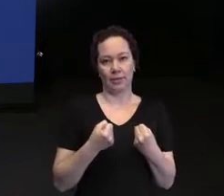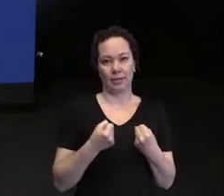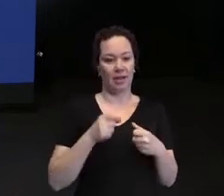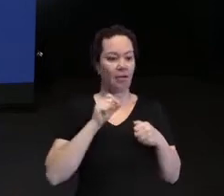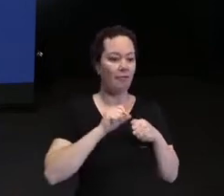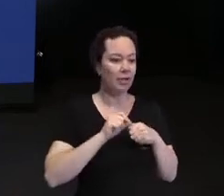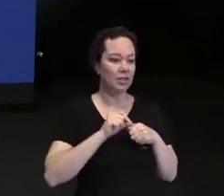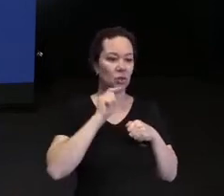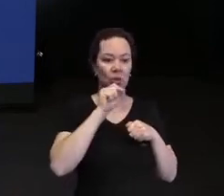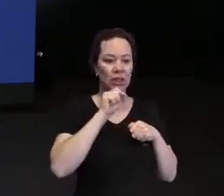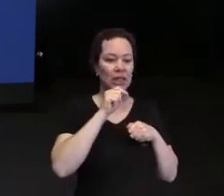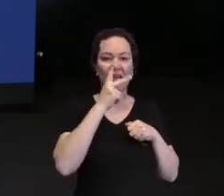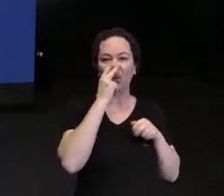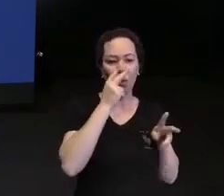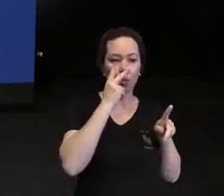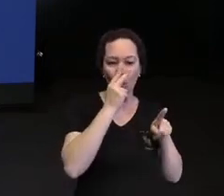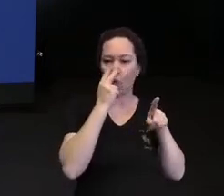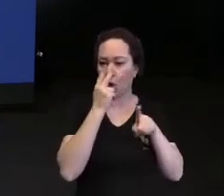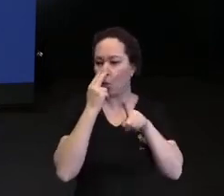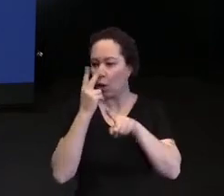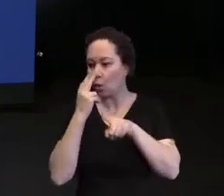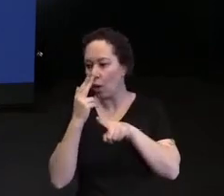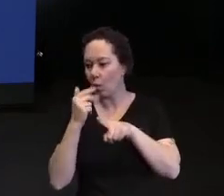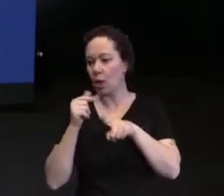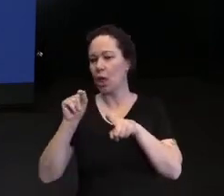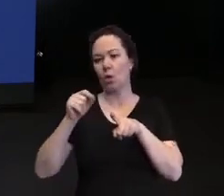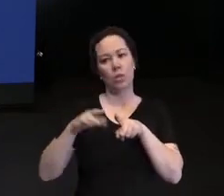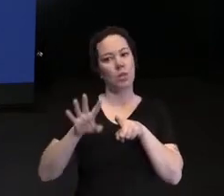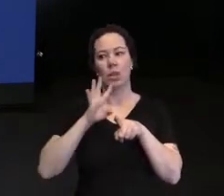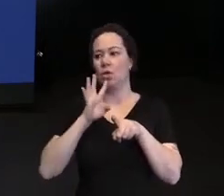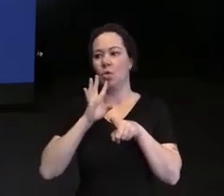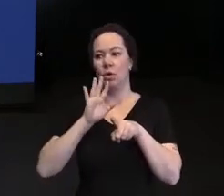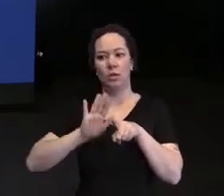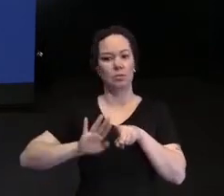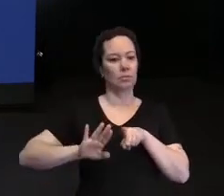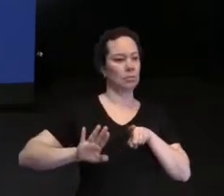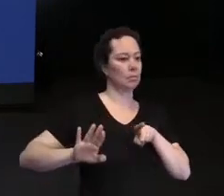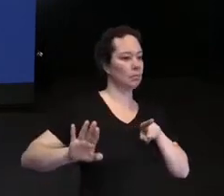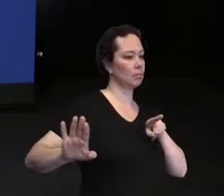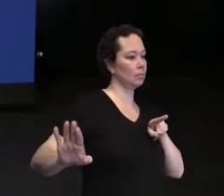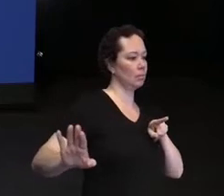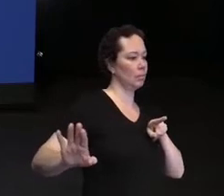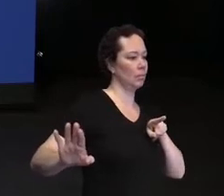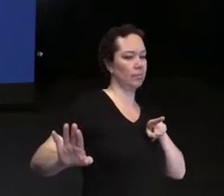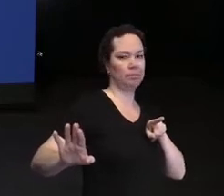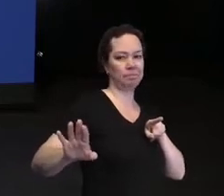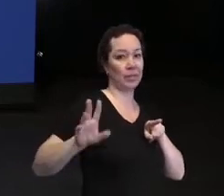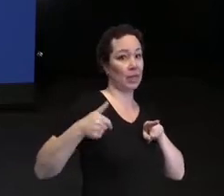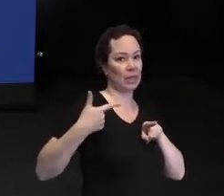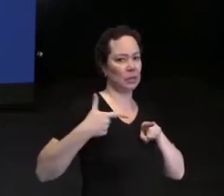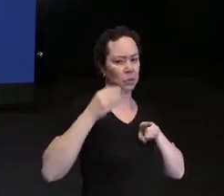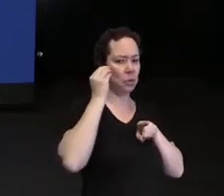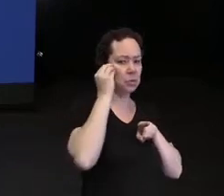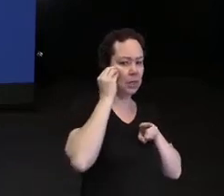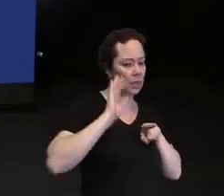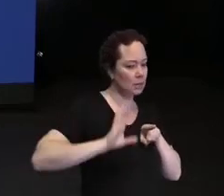a reforçar tudo aquilo que a gente não conhece de fato, não vivemos de fato. E, para